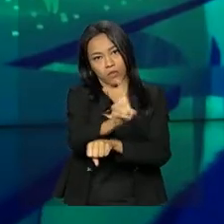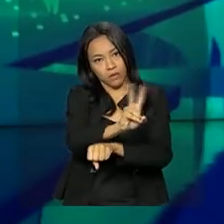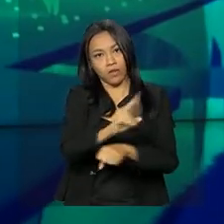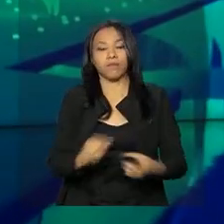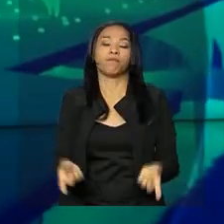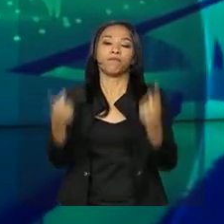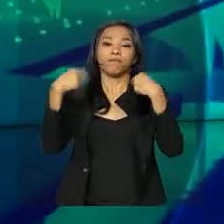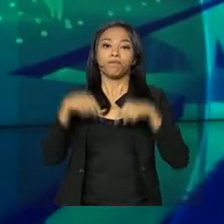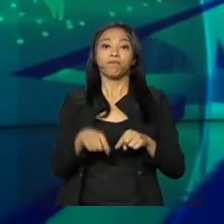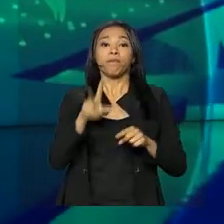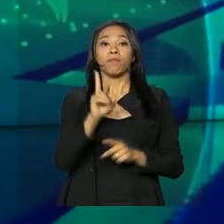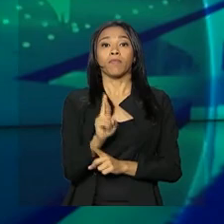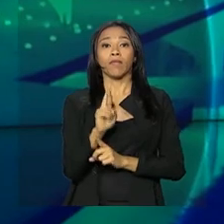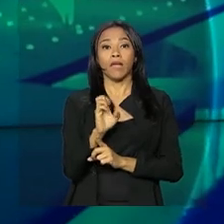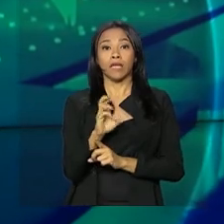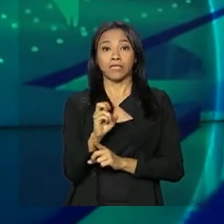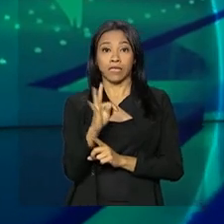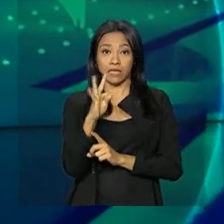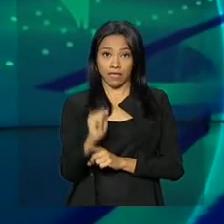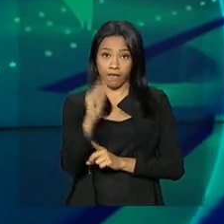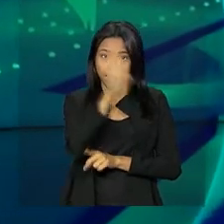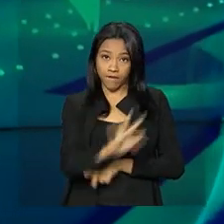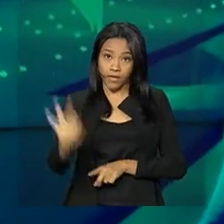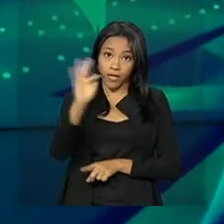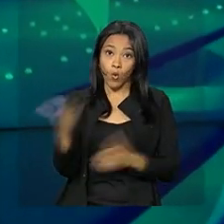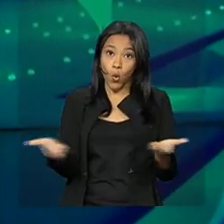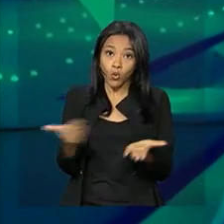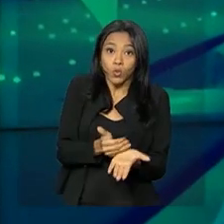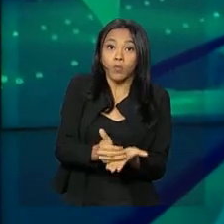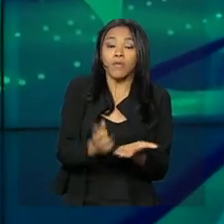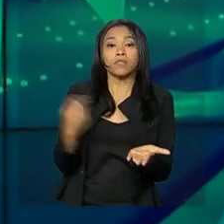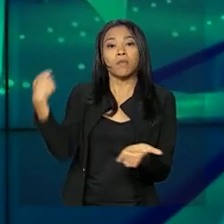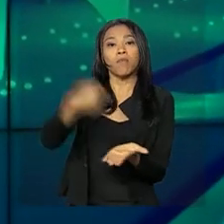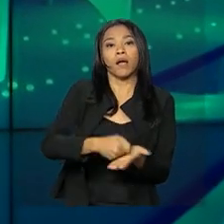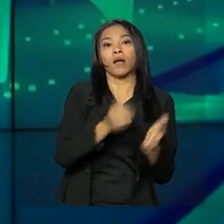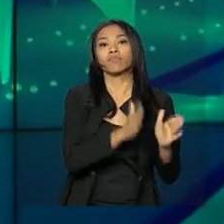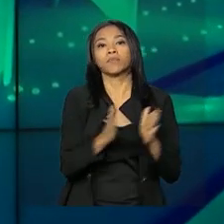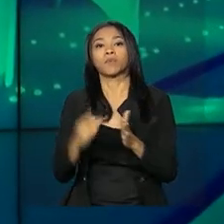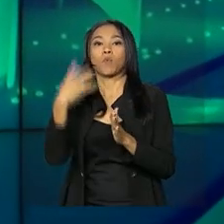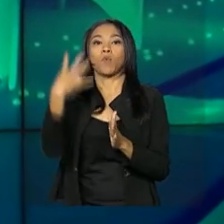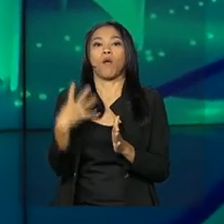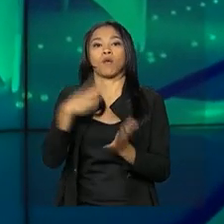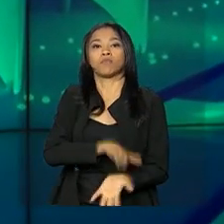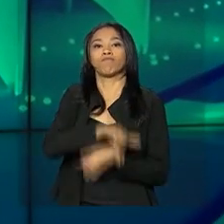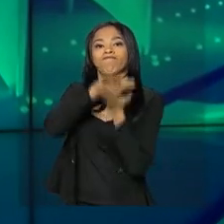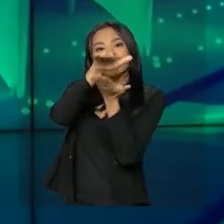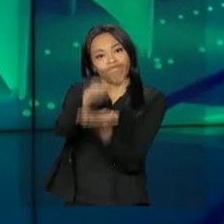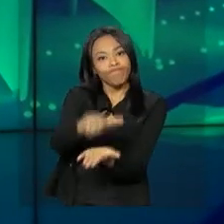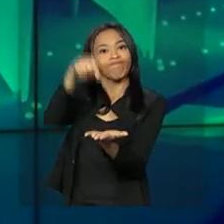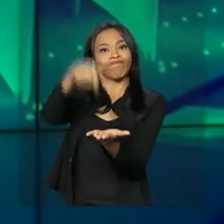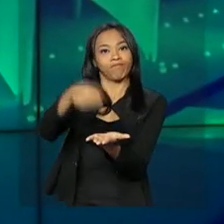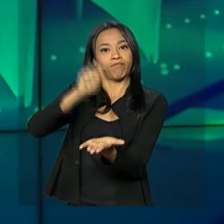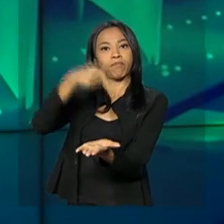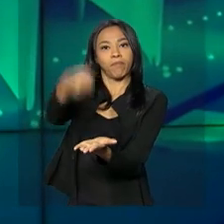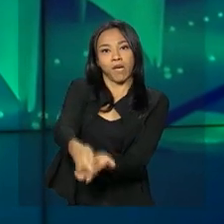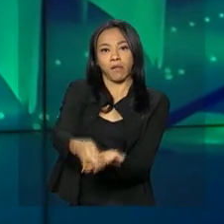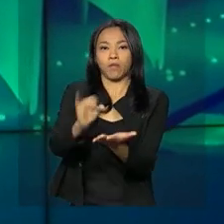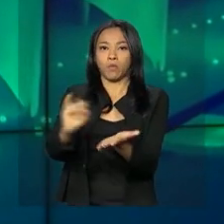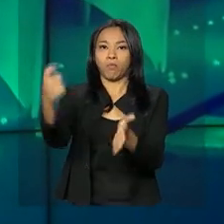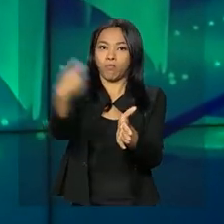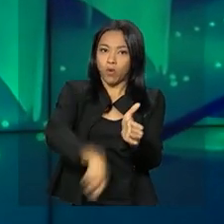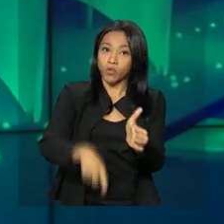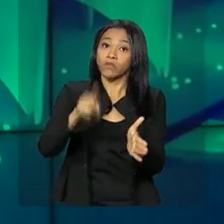A Receita Federal começa a pagar hoje o quarto lote de restituição do imposto de renda. Este lote também inclui restituições